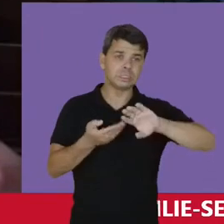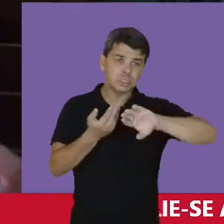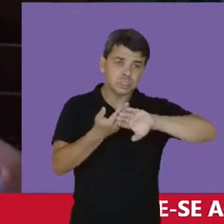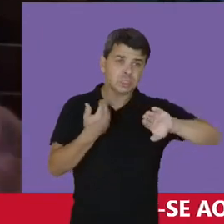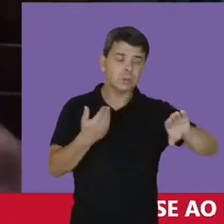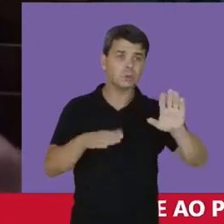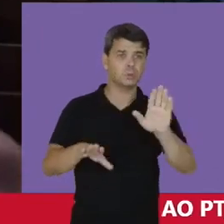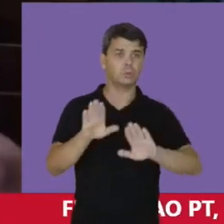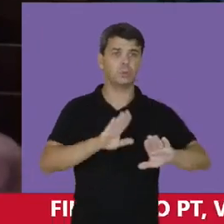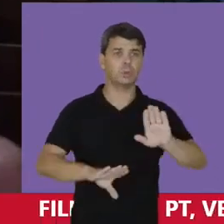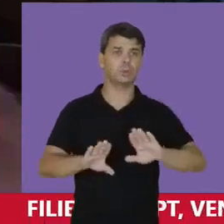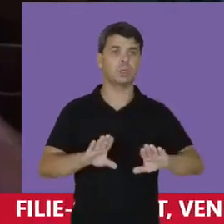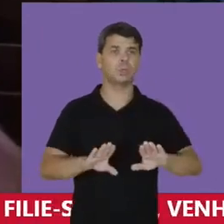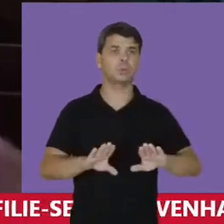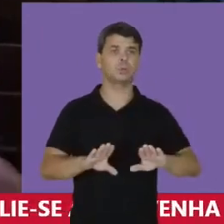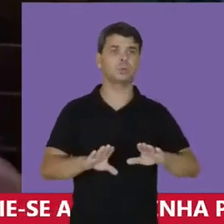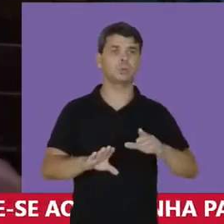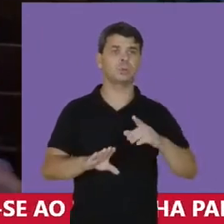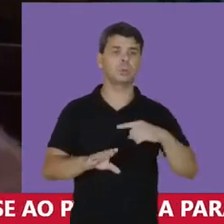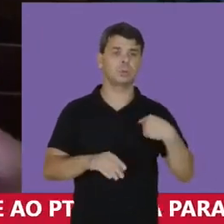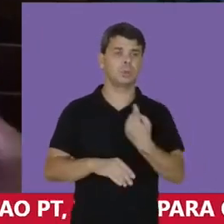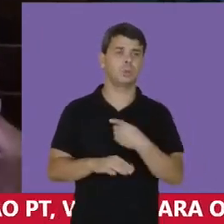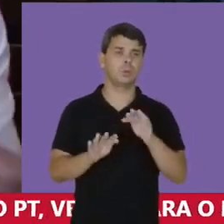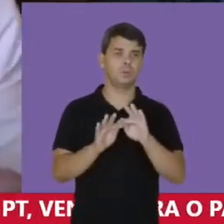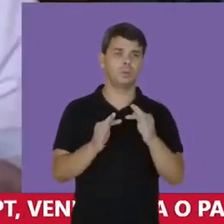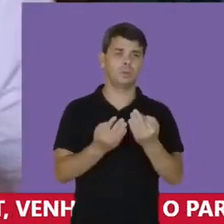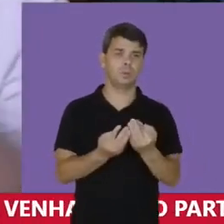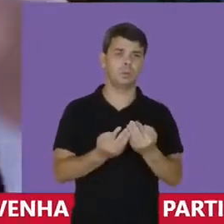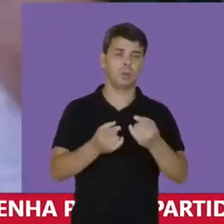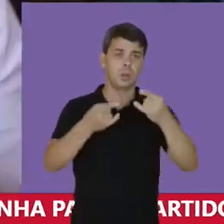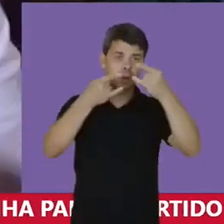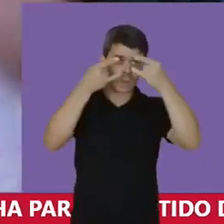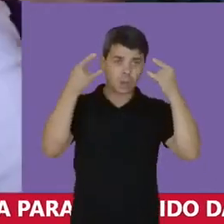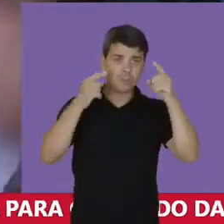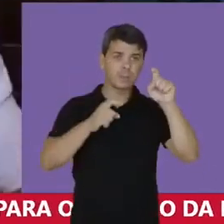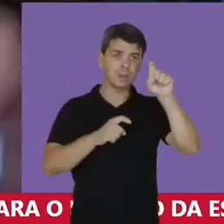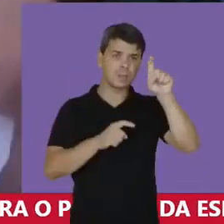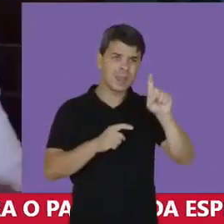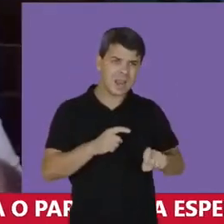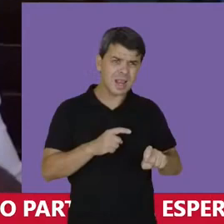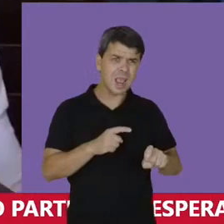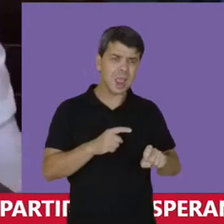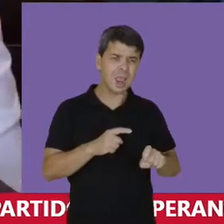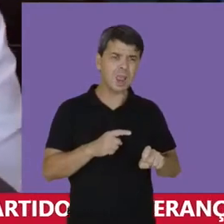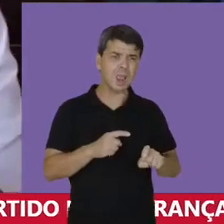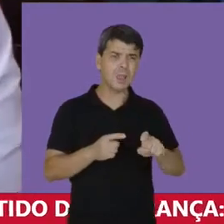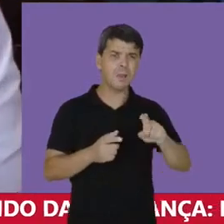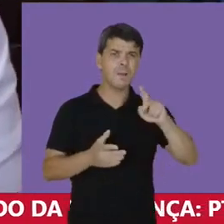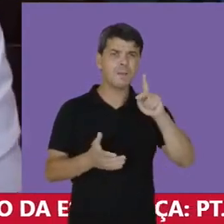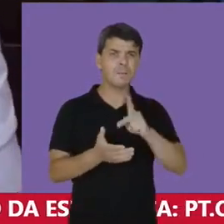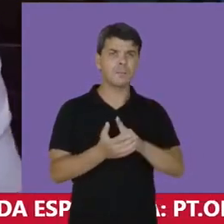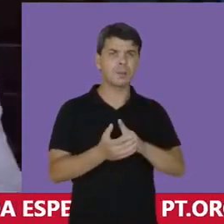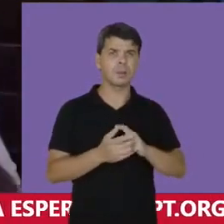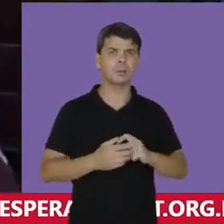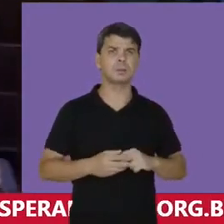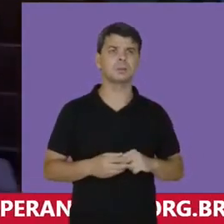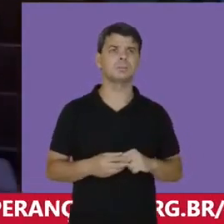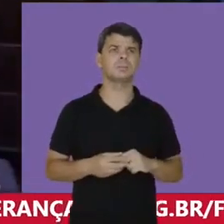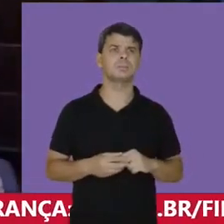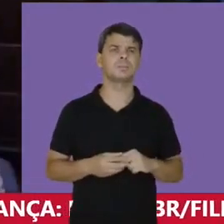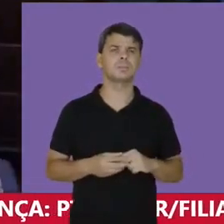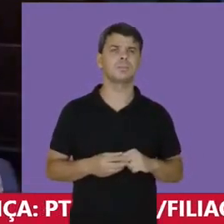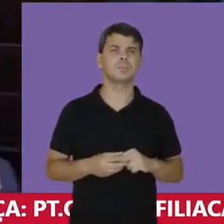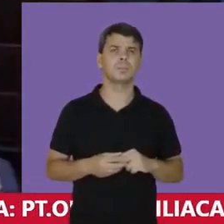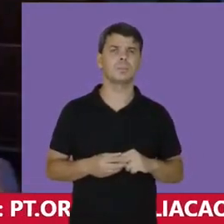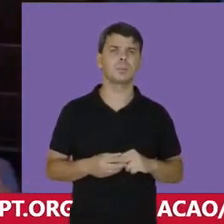O cuidado de nós, das nossas famílias O capitalismo, ele é absolutamente Vou dizer uma coisa